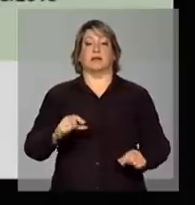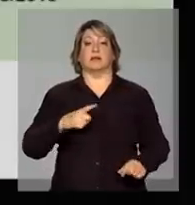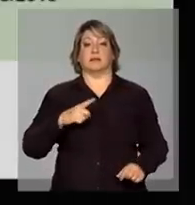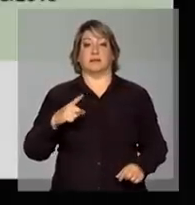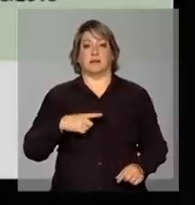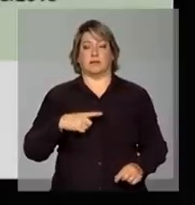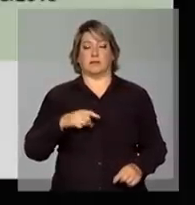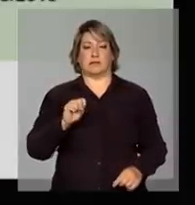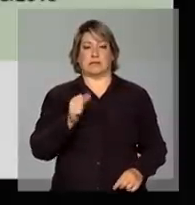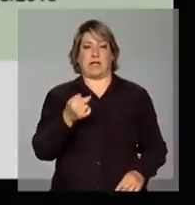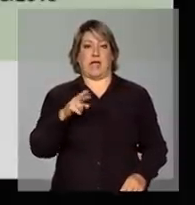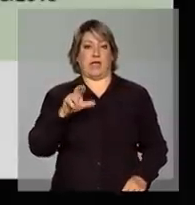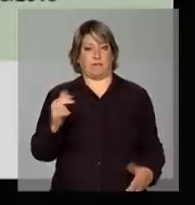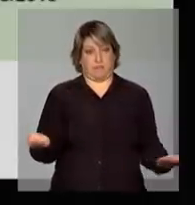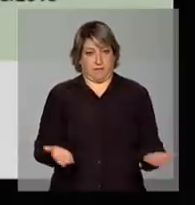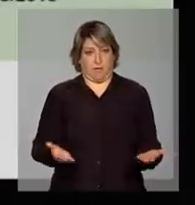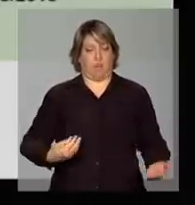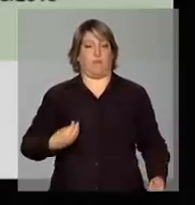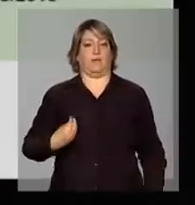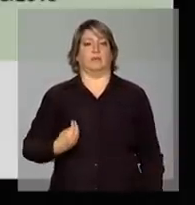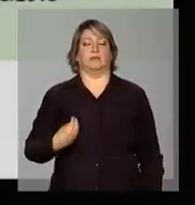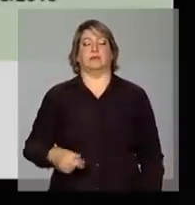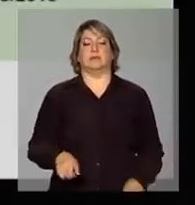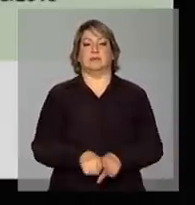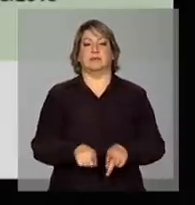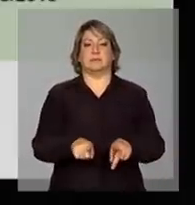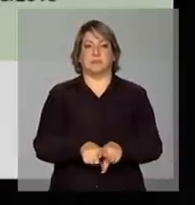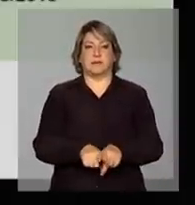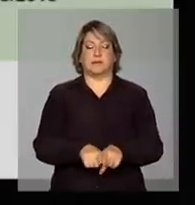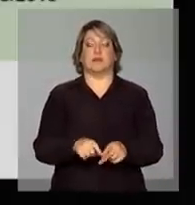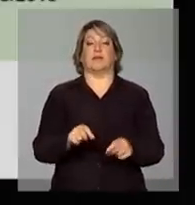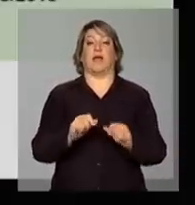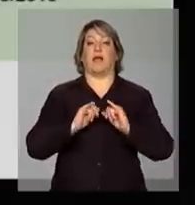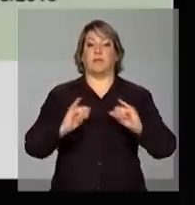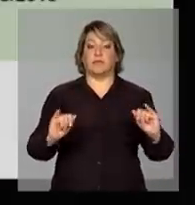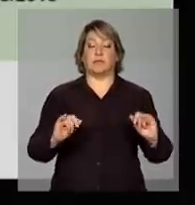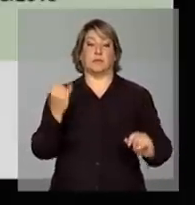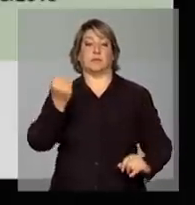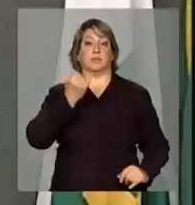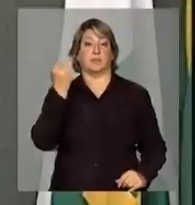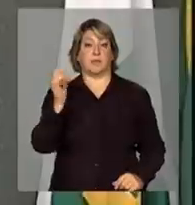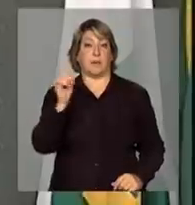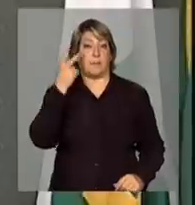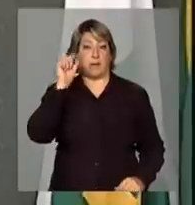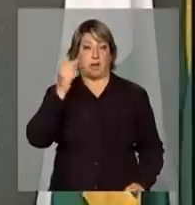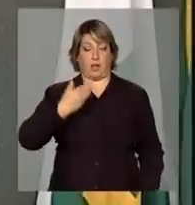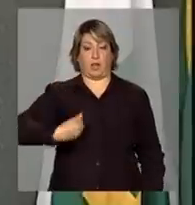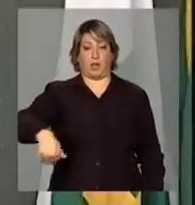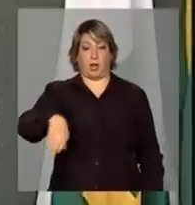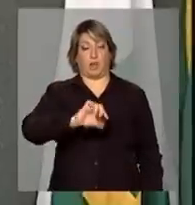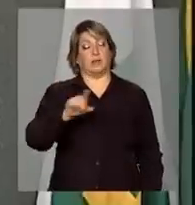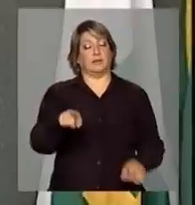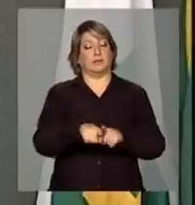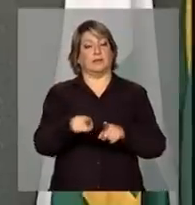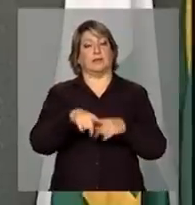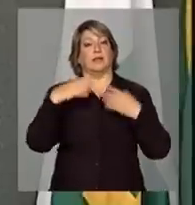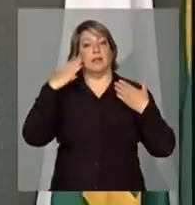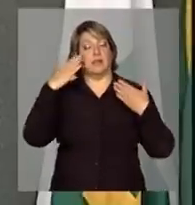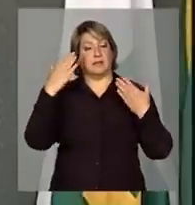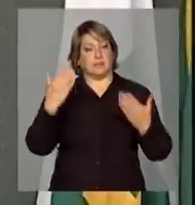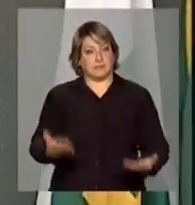safra. E também fazer um registro importante que, para nós, e agradecemos